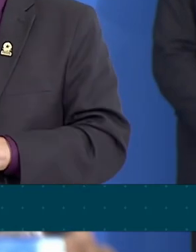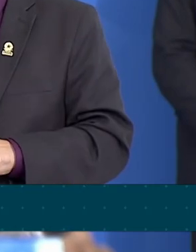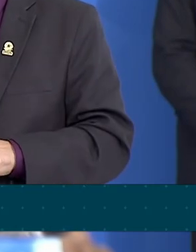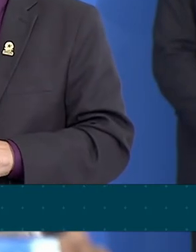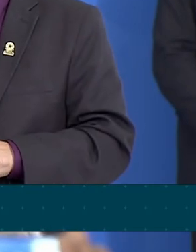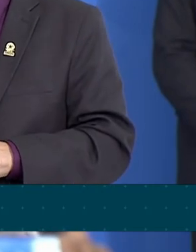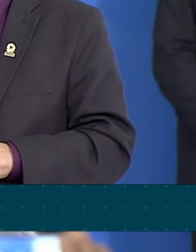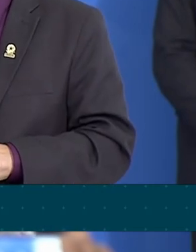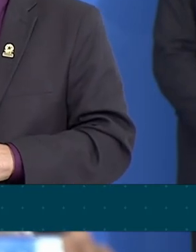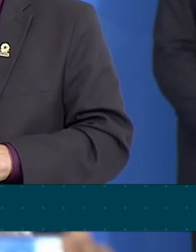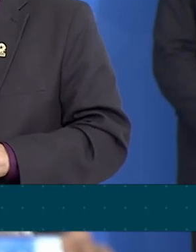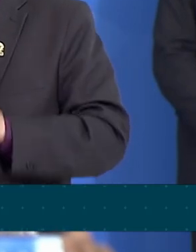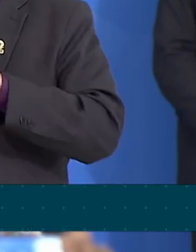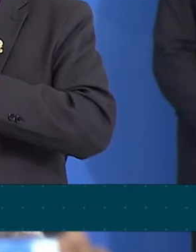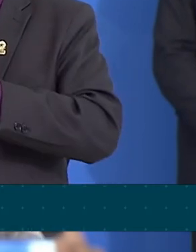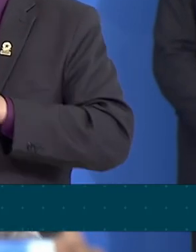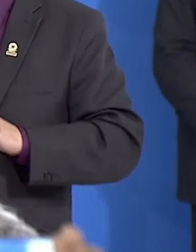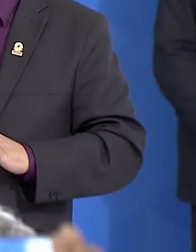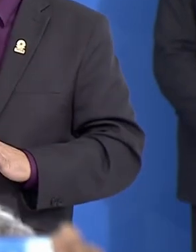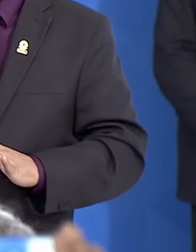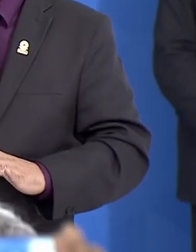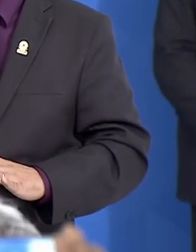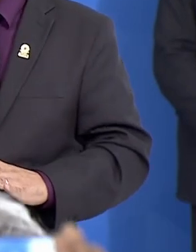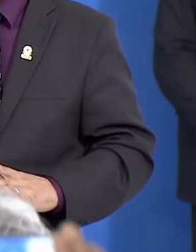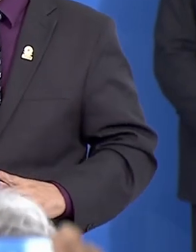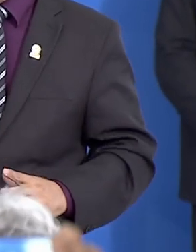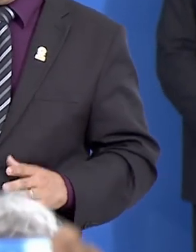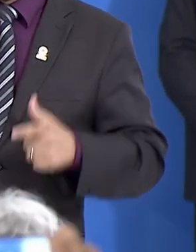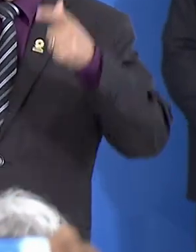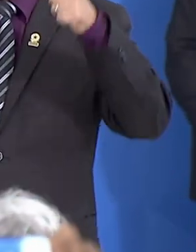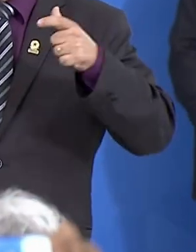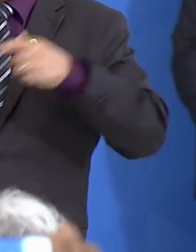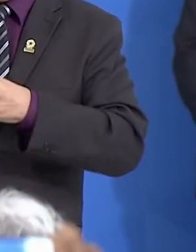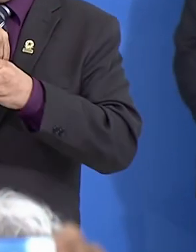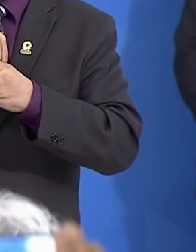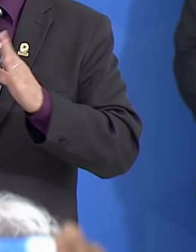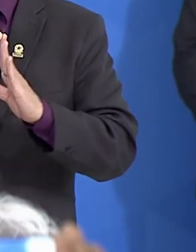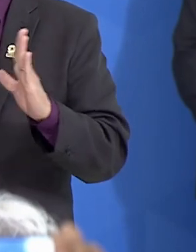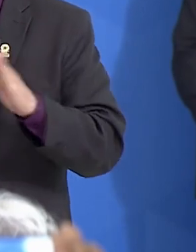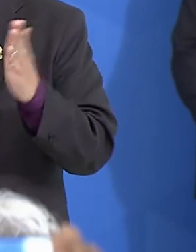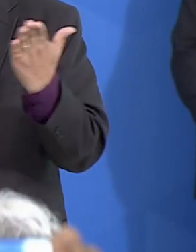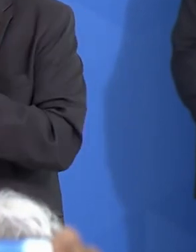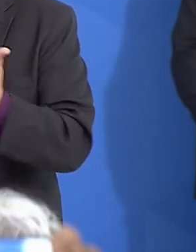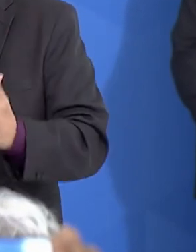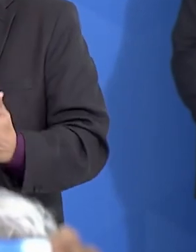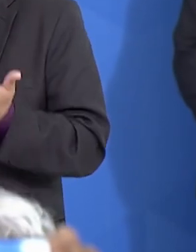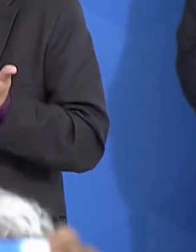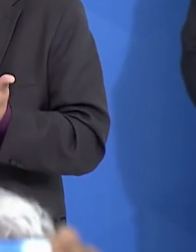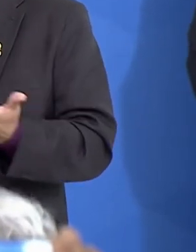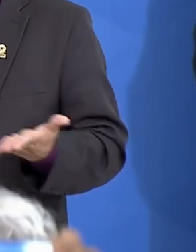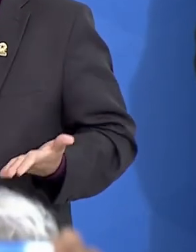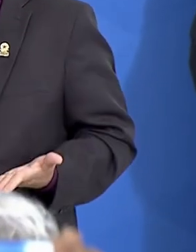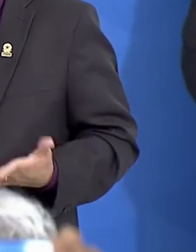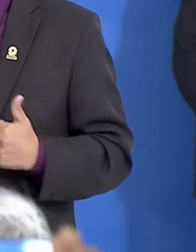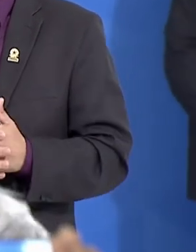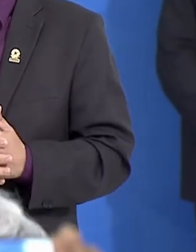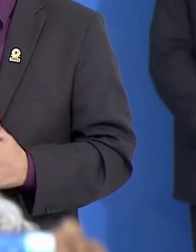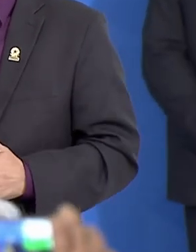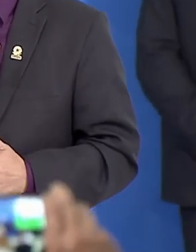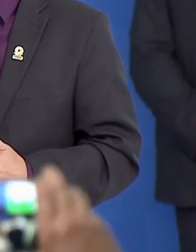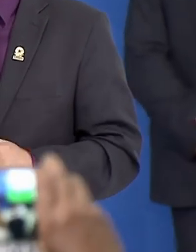brasileiros que vivem na Amazônia, muitos deles desassistidos, mas também